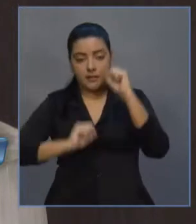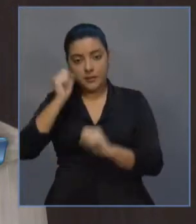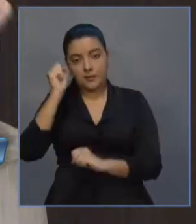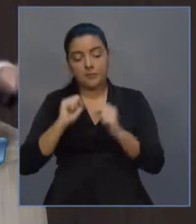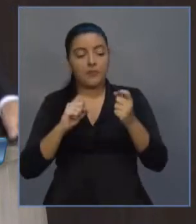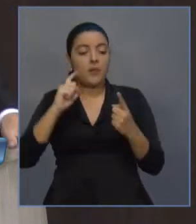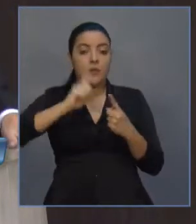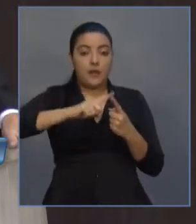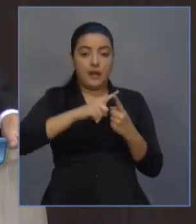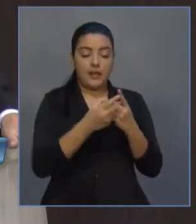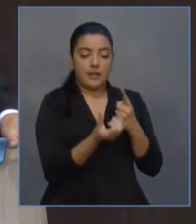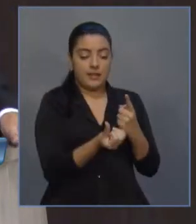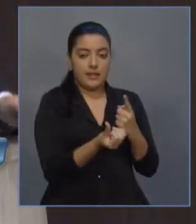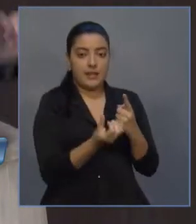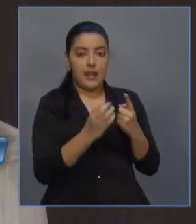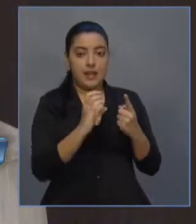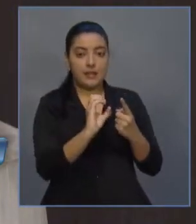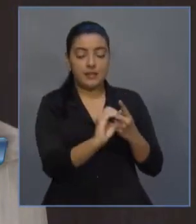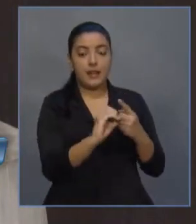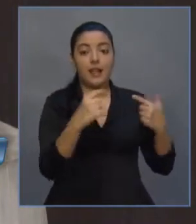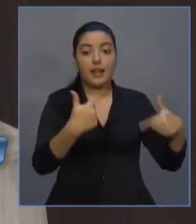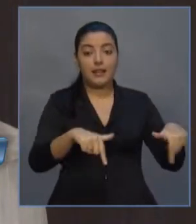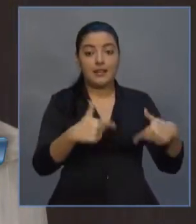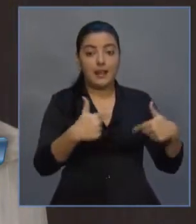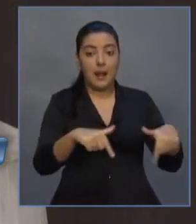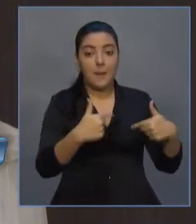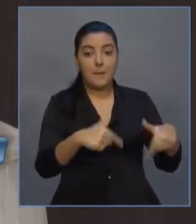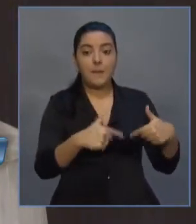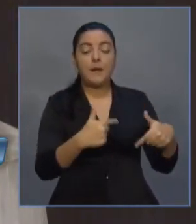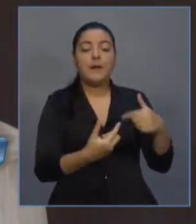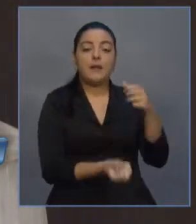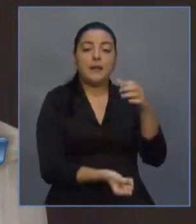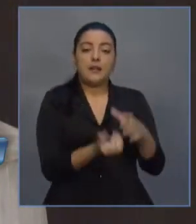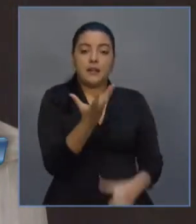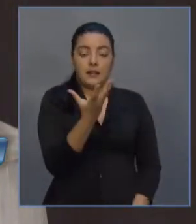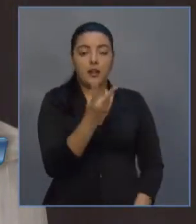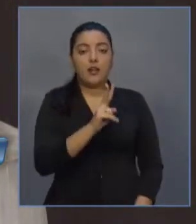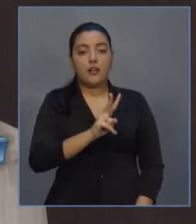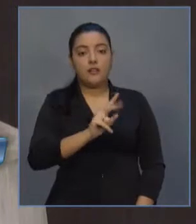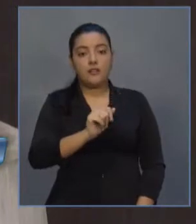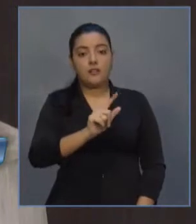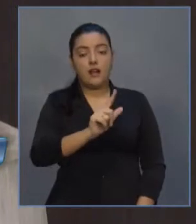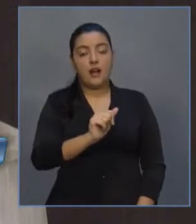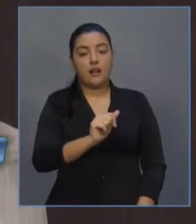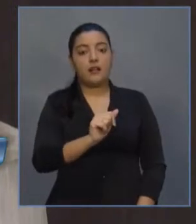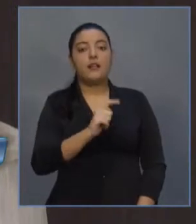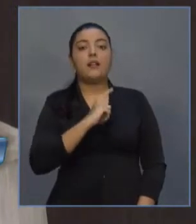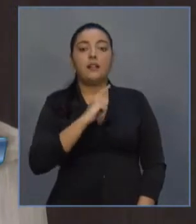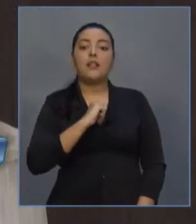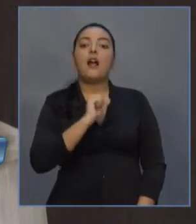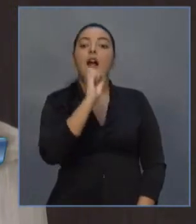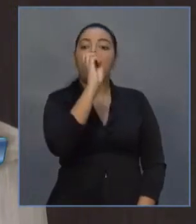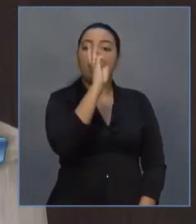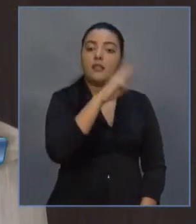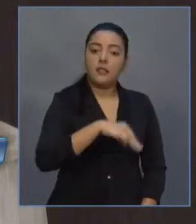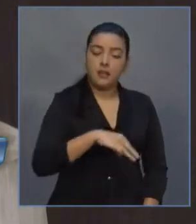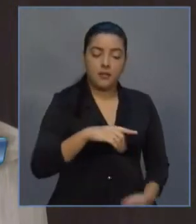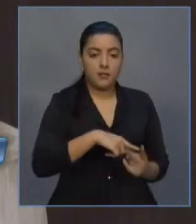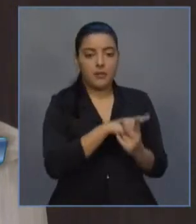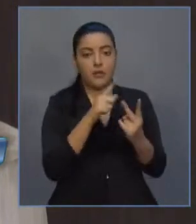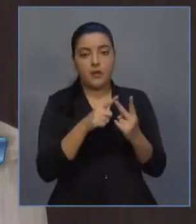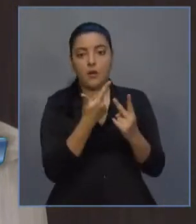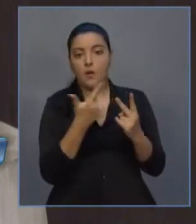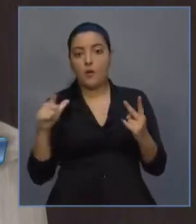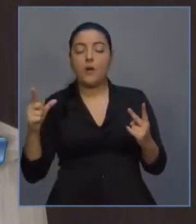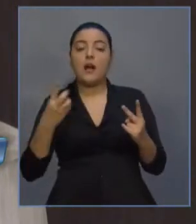60 empregos, inclusive criou 60 empregos diretos, inclusive no setor administrativo, a outra não